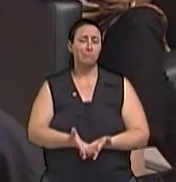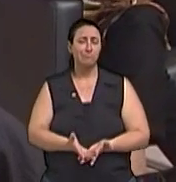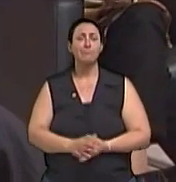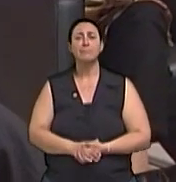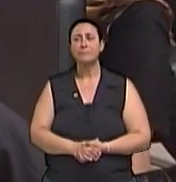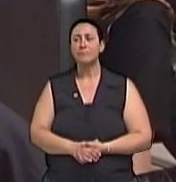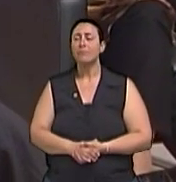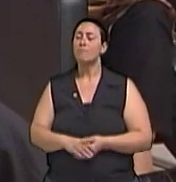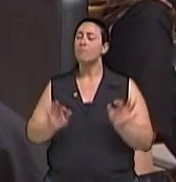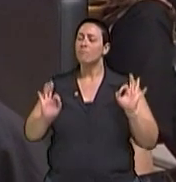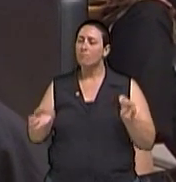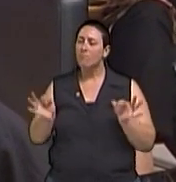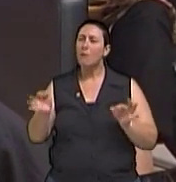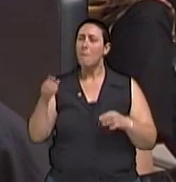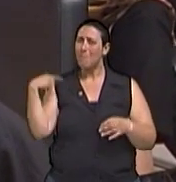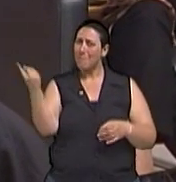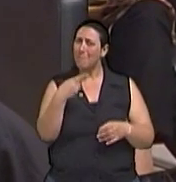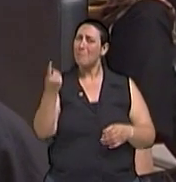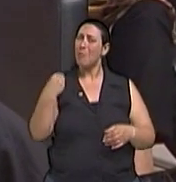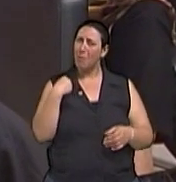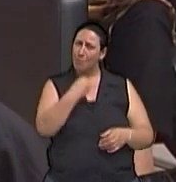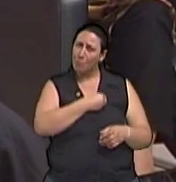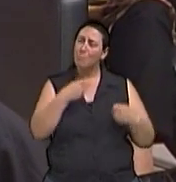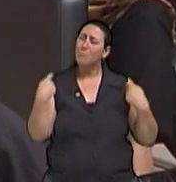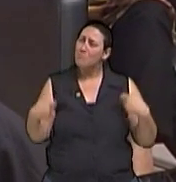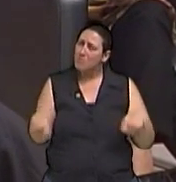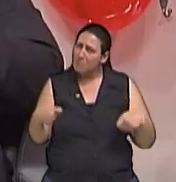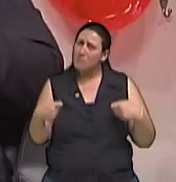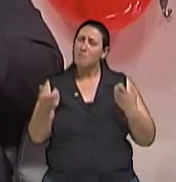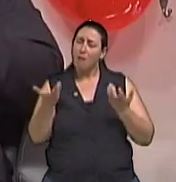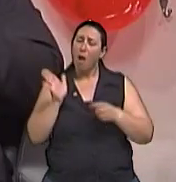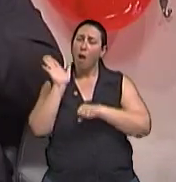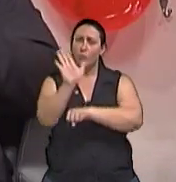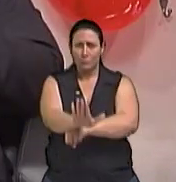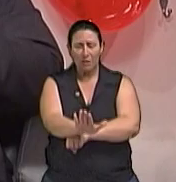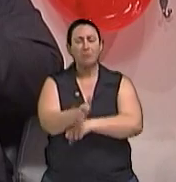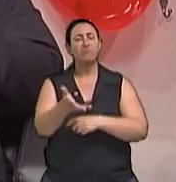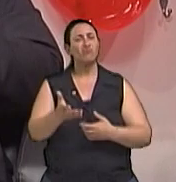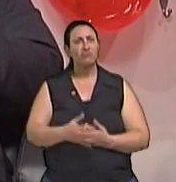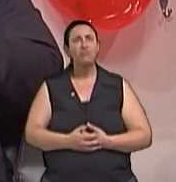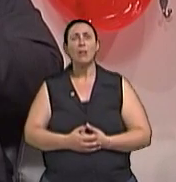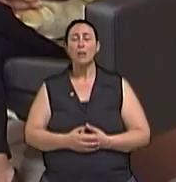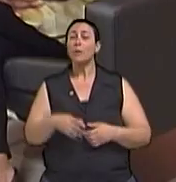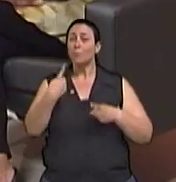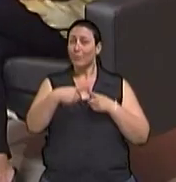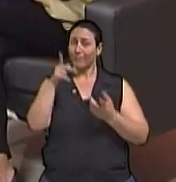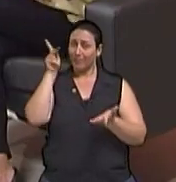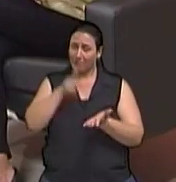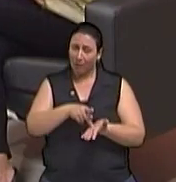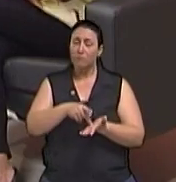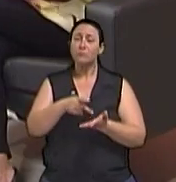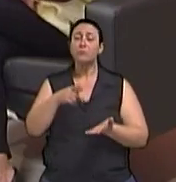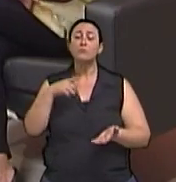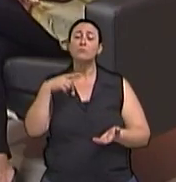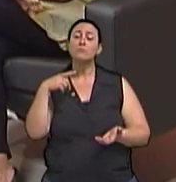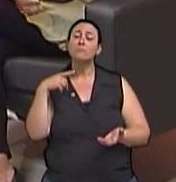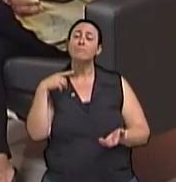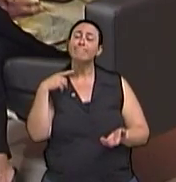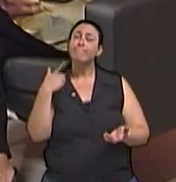sinceridade com o médico, que falar... O médico está ali para auxiliar mesmo, né? E que realmente o melhor é a gente